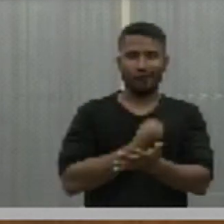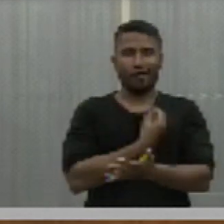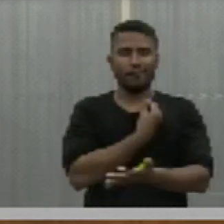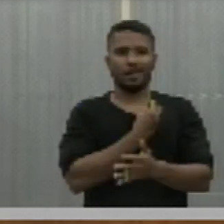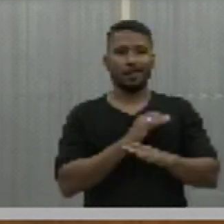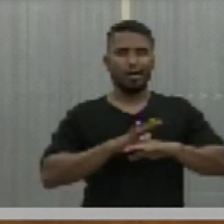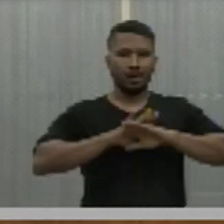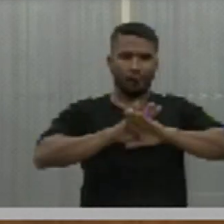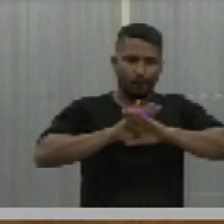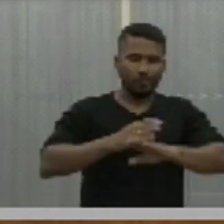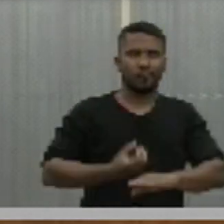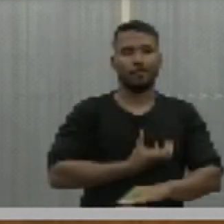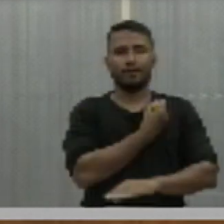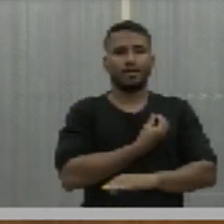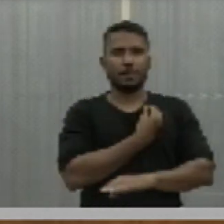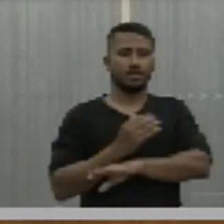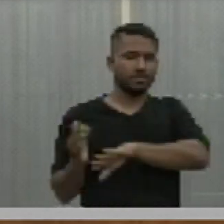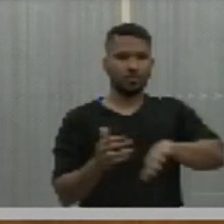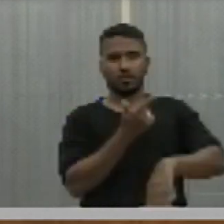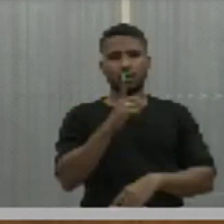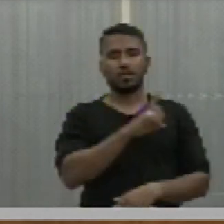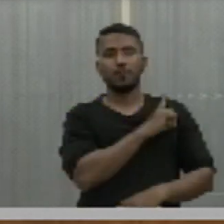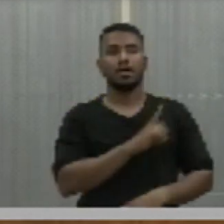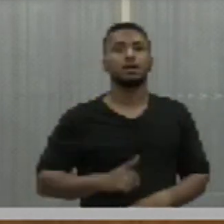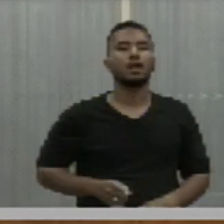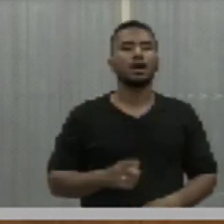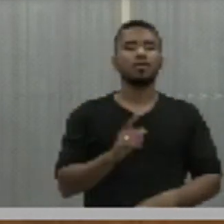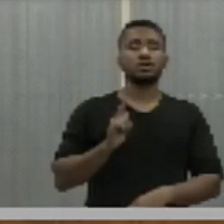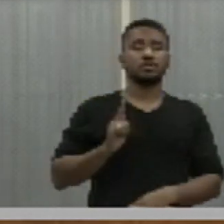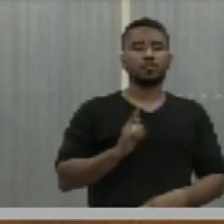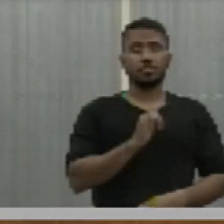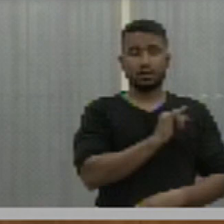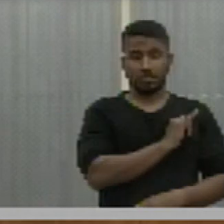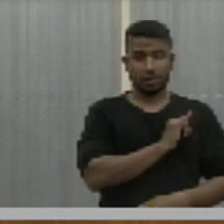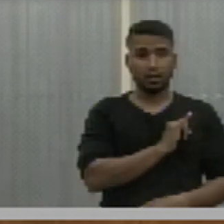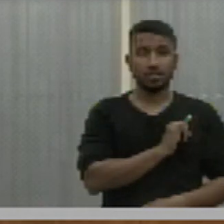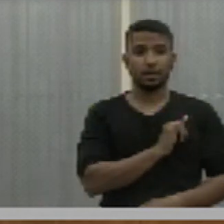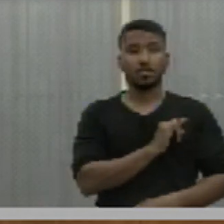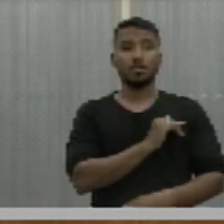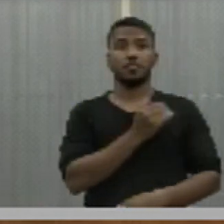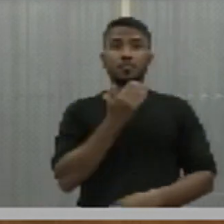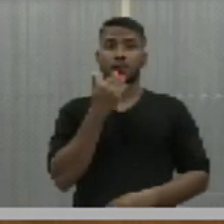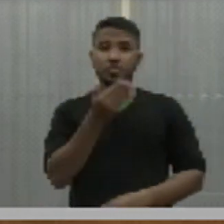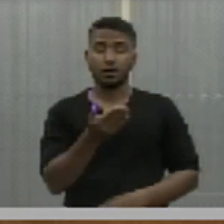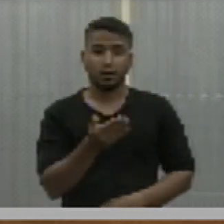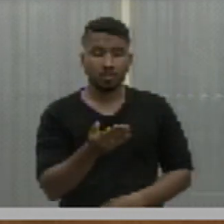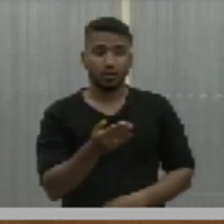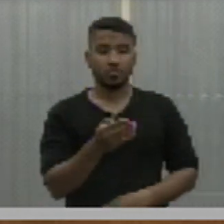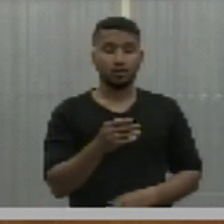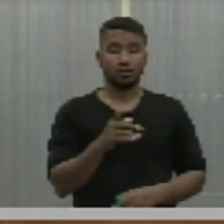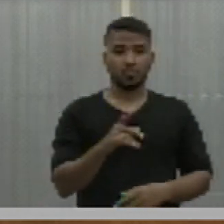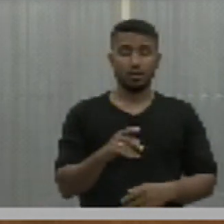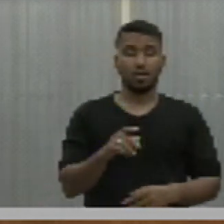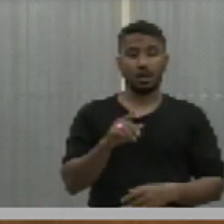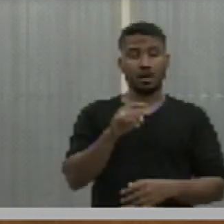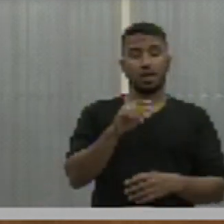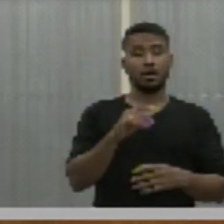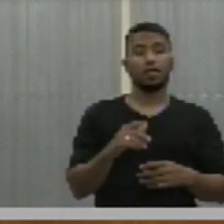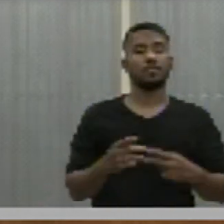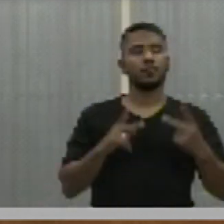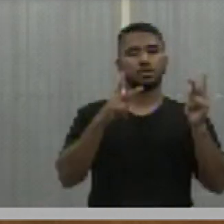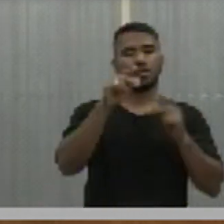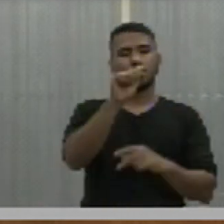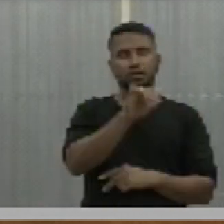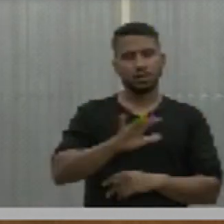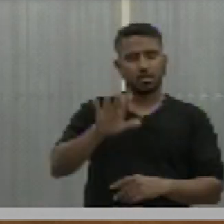.186-23, de autoria do senhor deputado Gerson Valdezaías, dispõe sobre o reconhecimento de utilidade pública da Associação dos